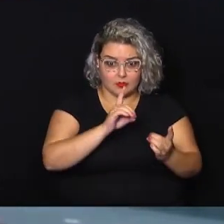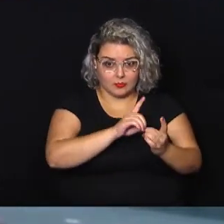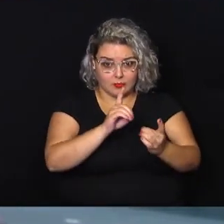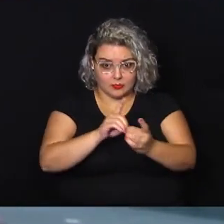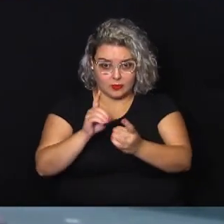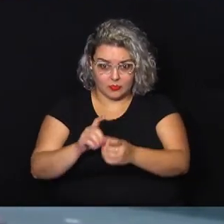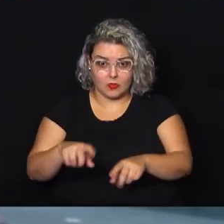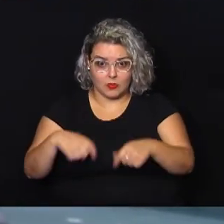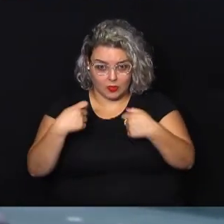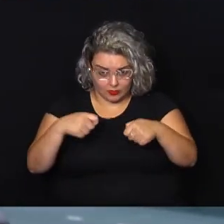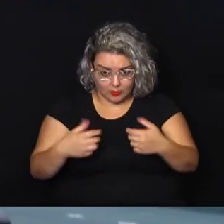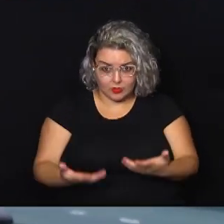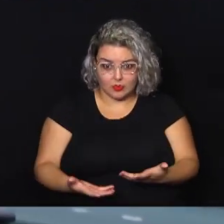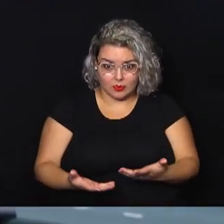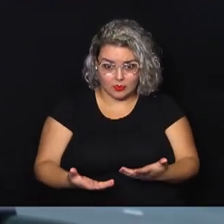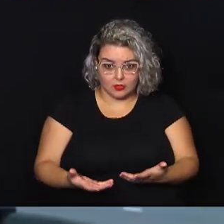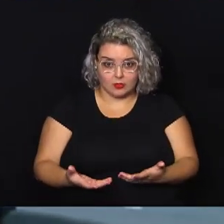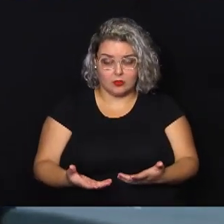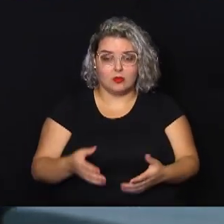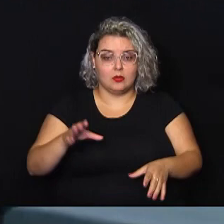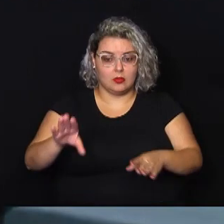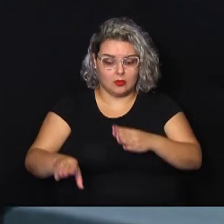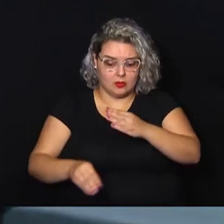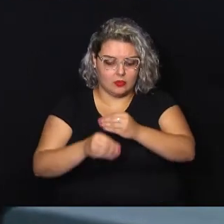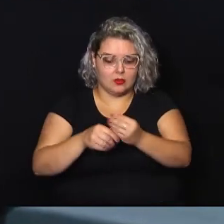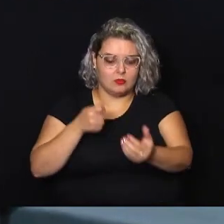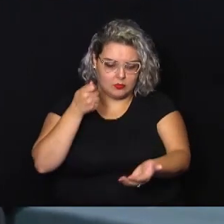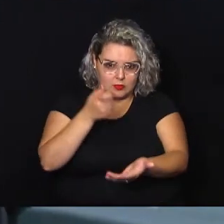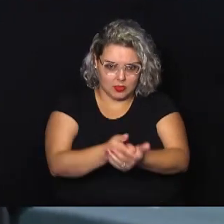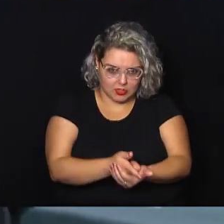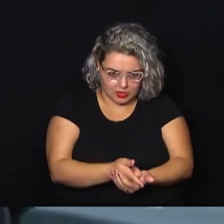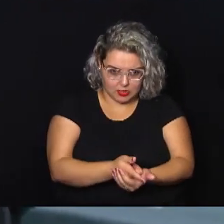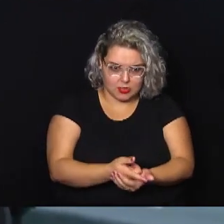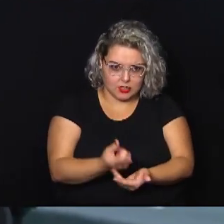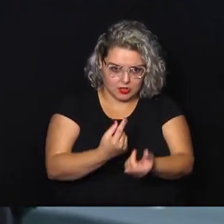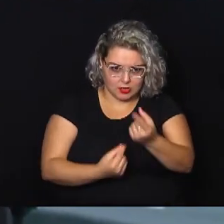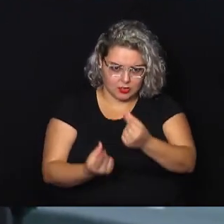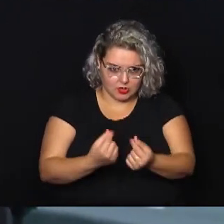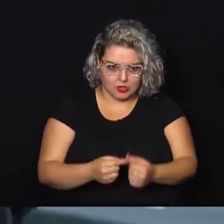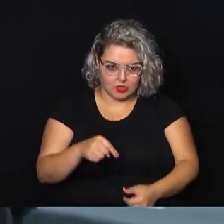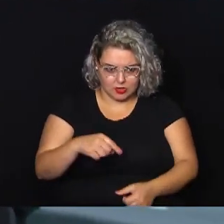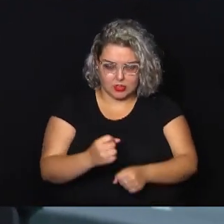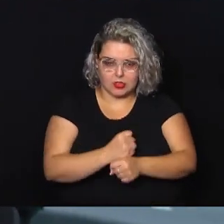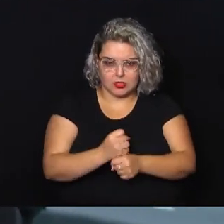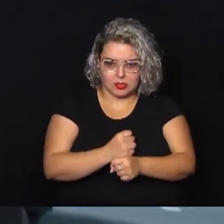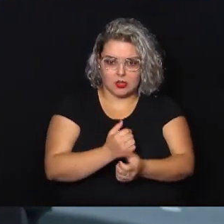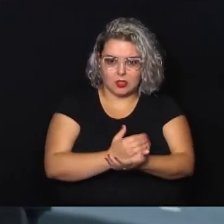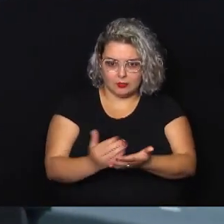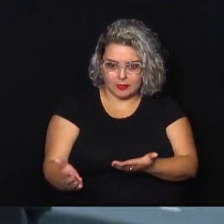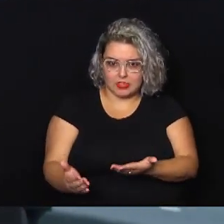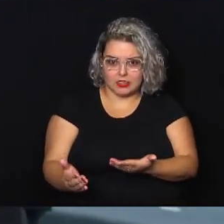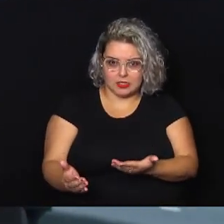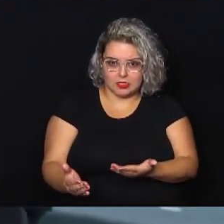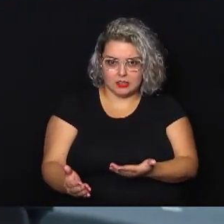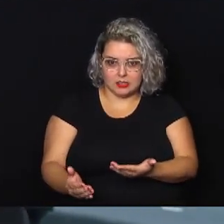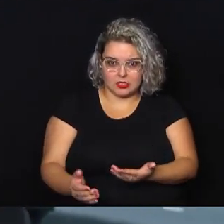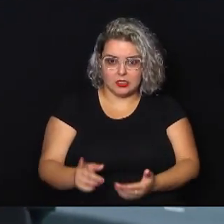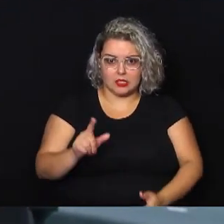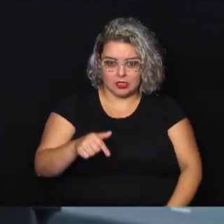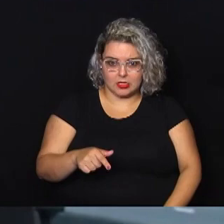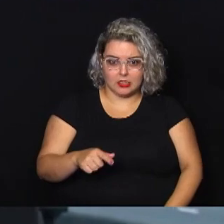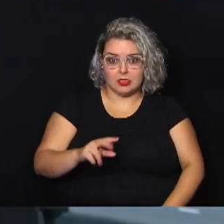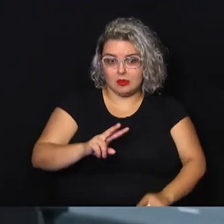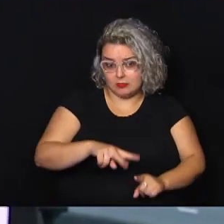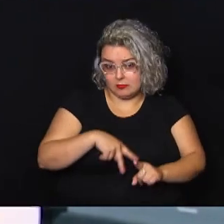era devido. A emenda impositiva que esse ano ela entra em vigor é uma prerrogativa a mais para os